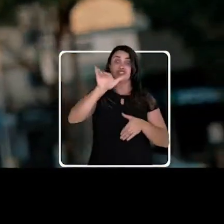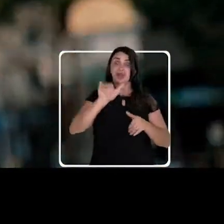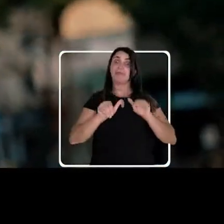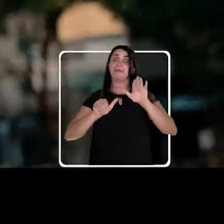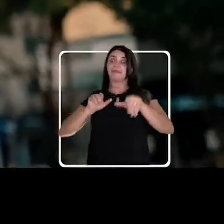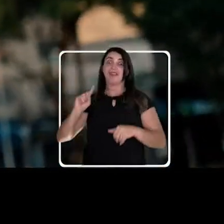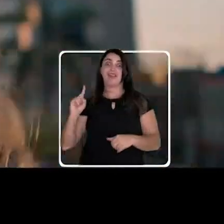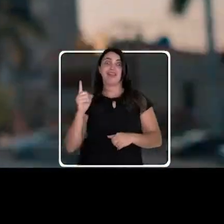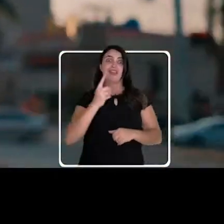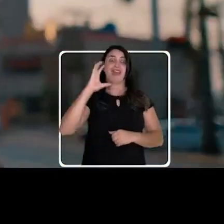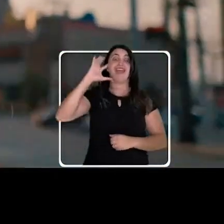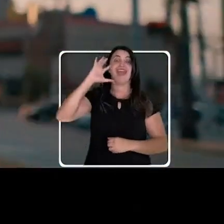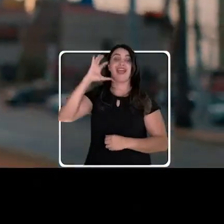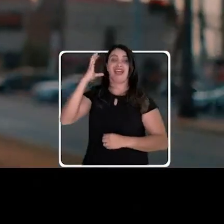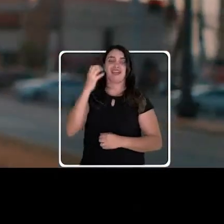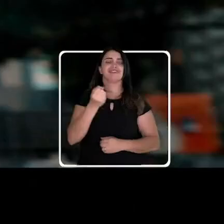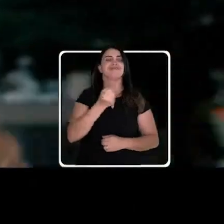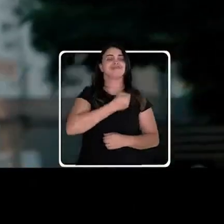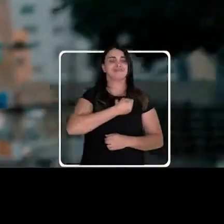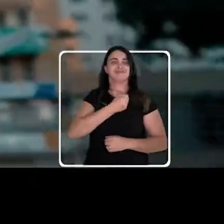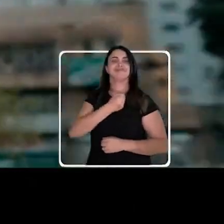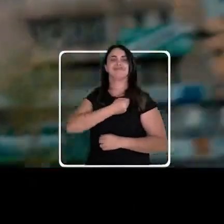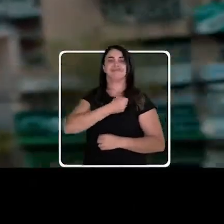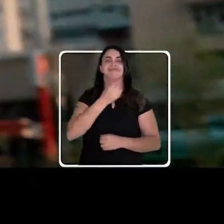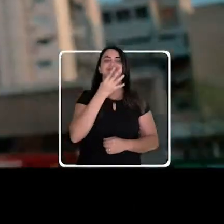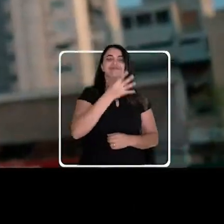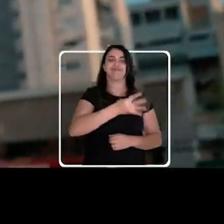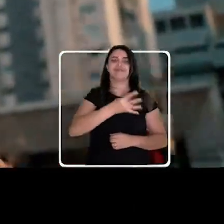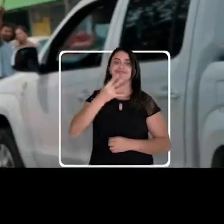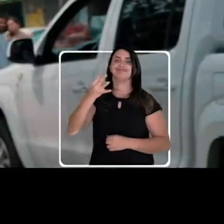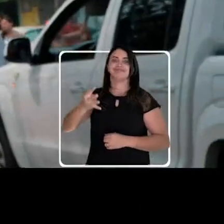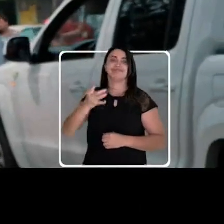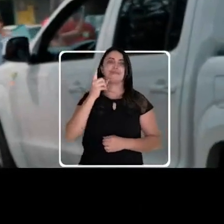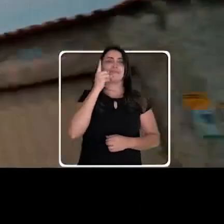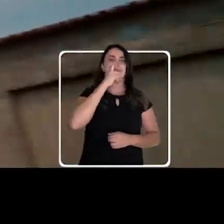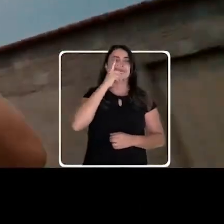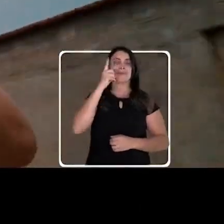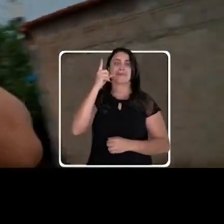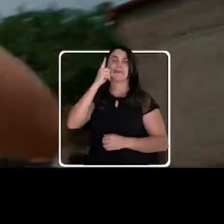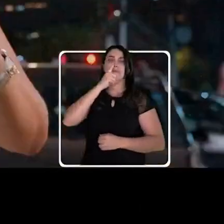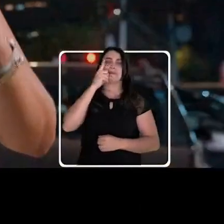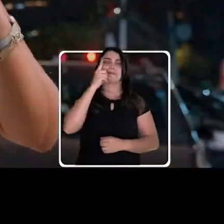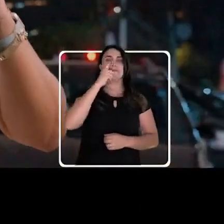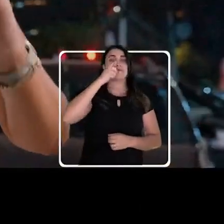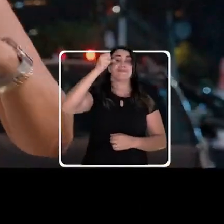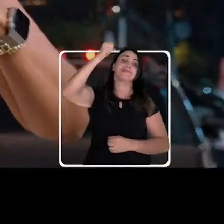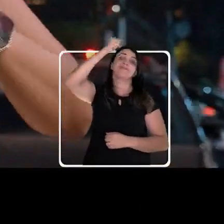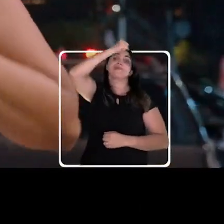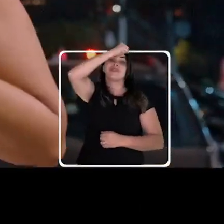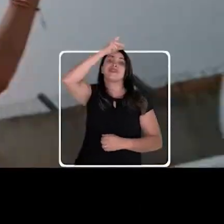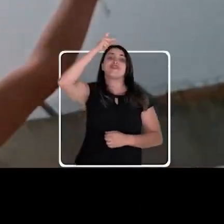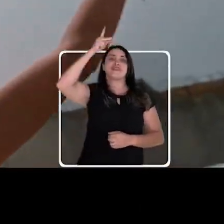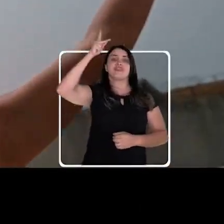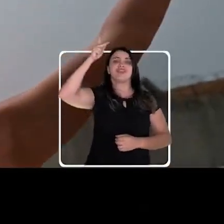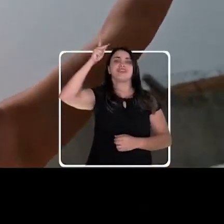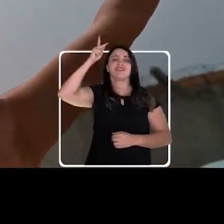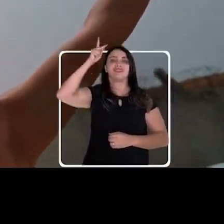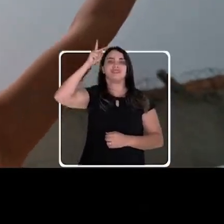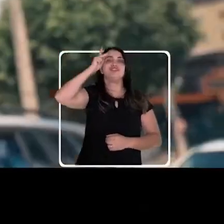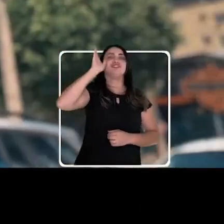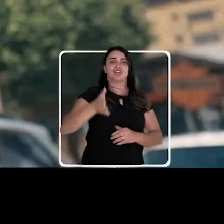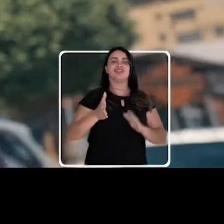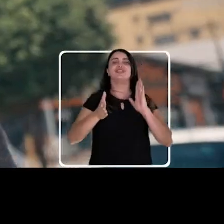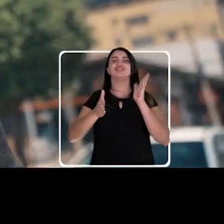vem, é 44, é Mabel, é Mabel prefeito. Já, já, chama Jane,